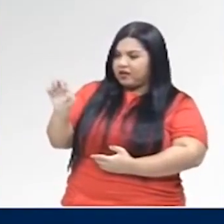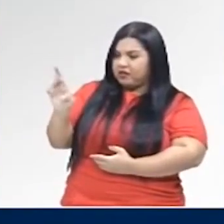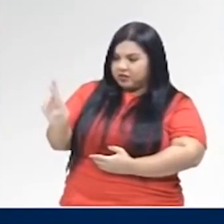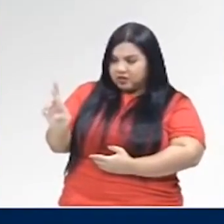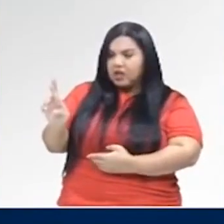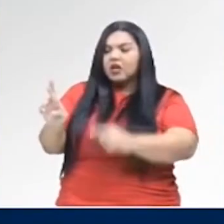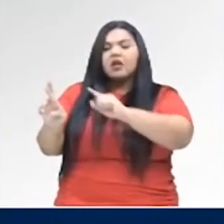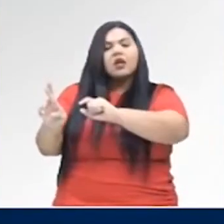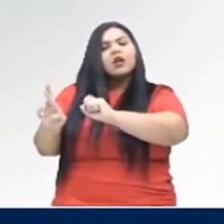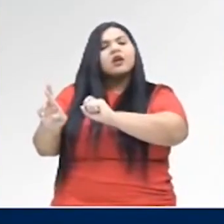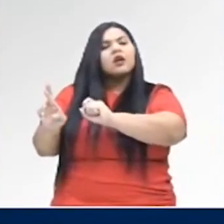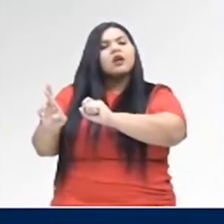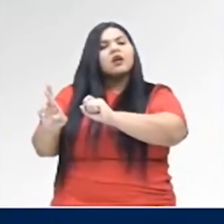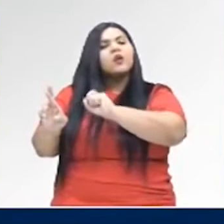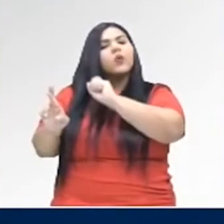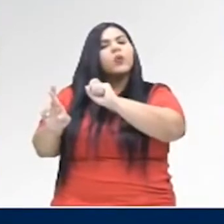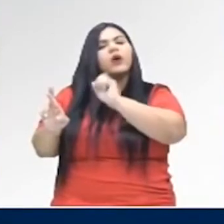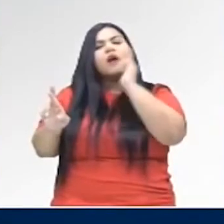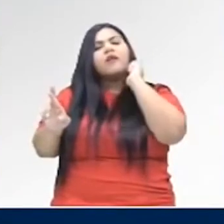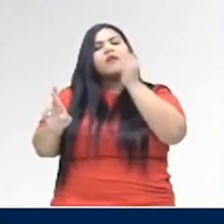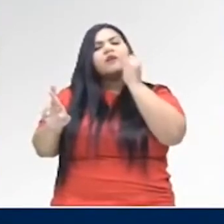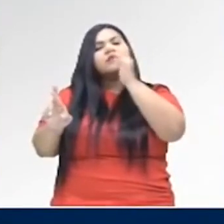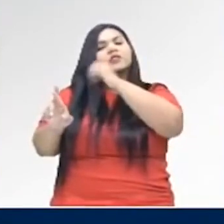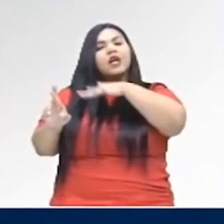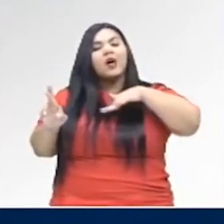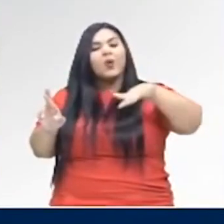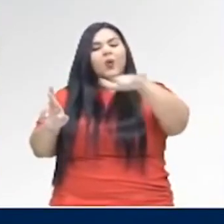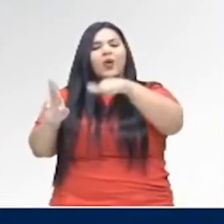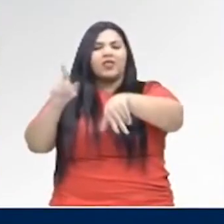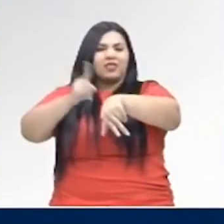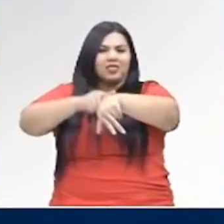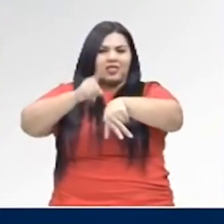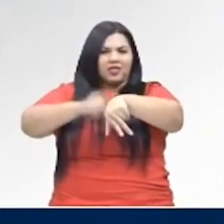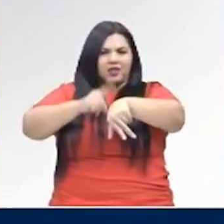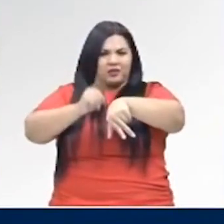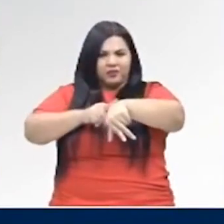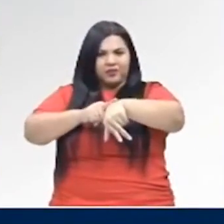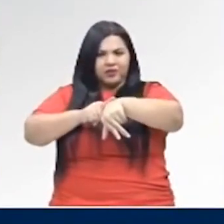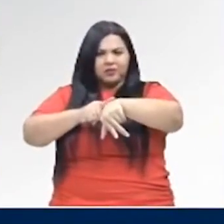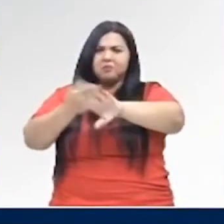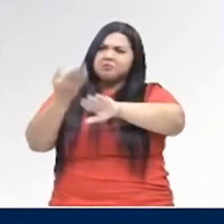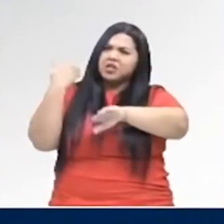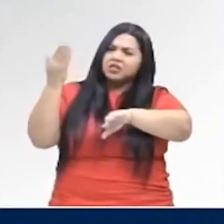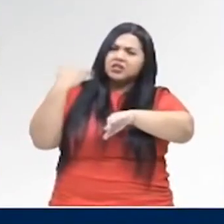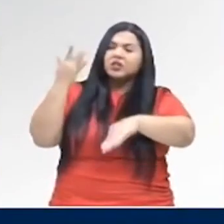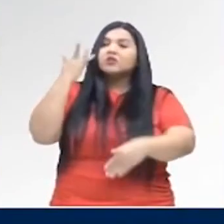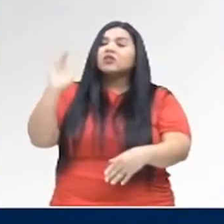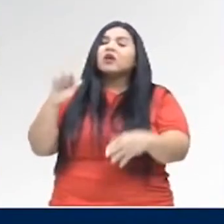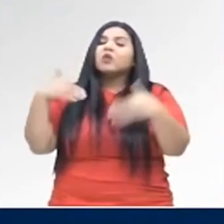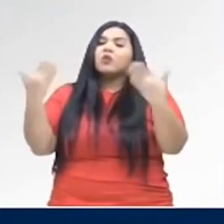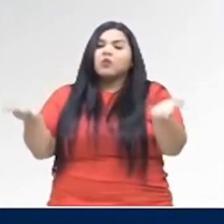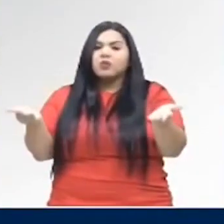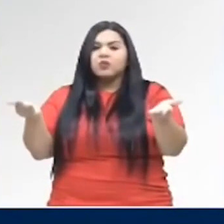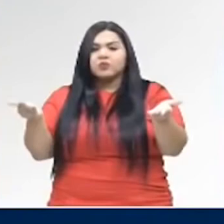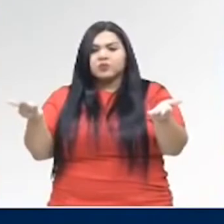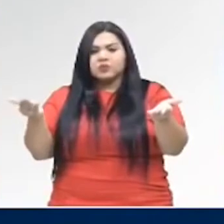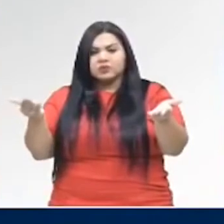vagamente a narração no tempo. seja, pra dizer que o tempo é indefinido. Foi no passado, mas eu não sei exatamente quando.